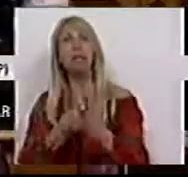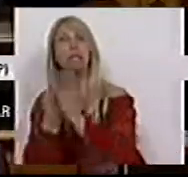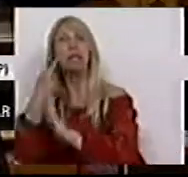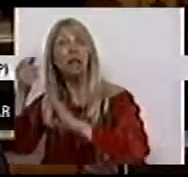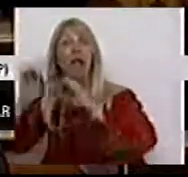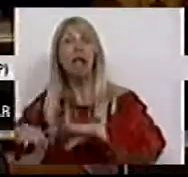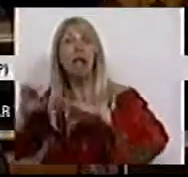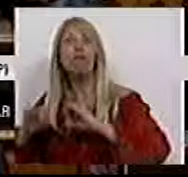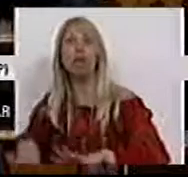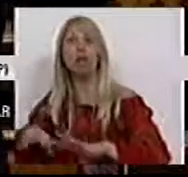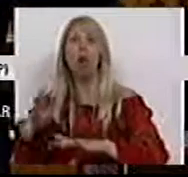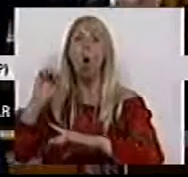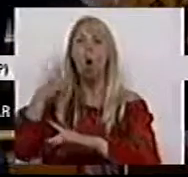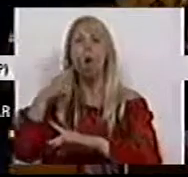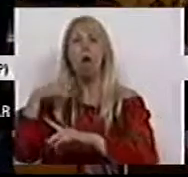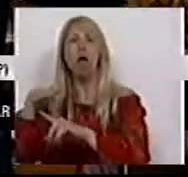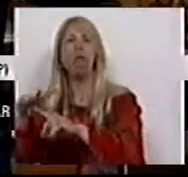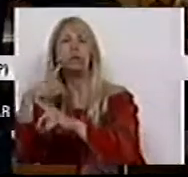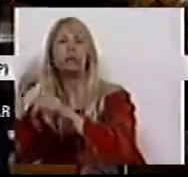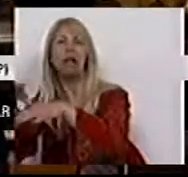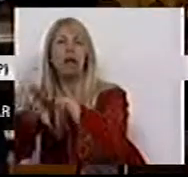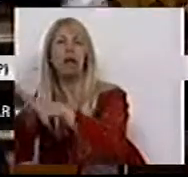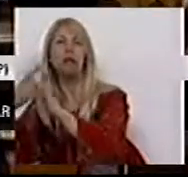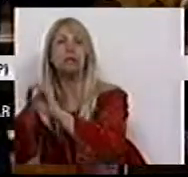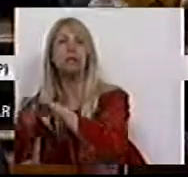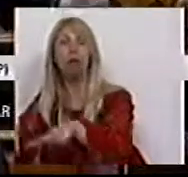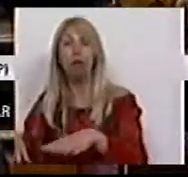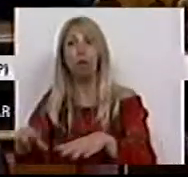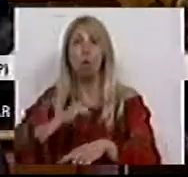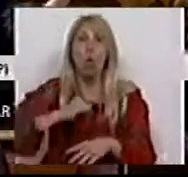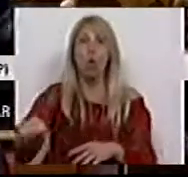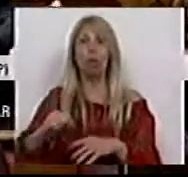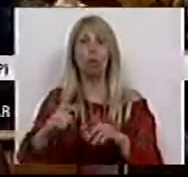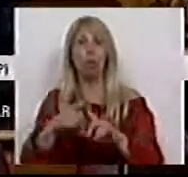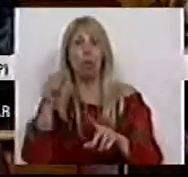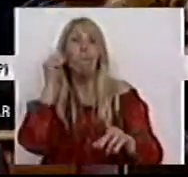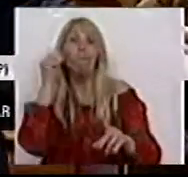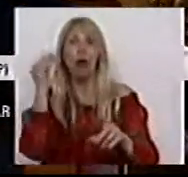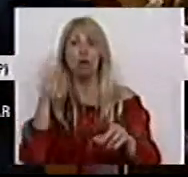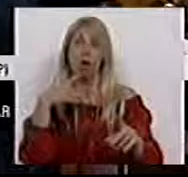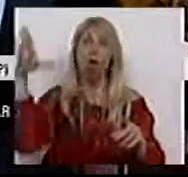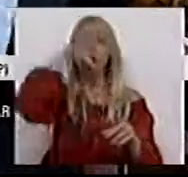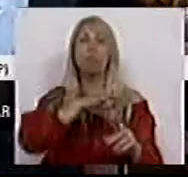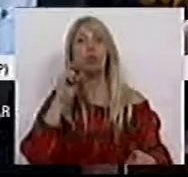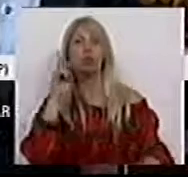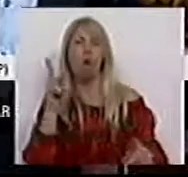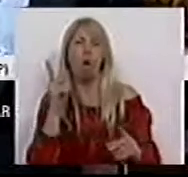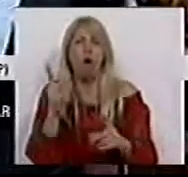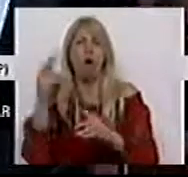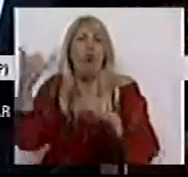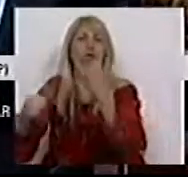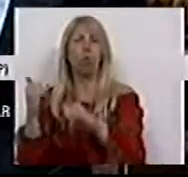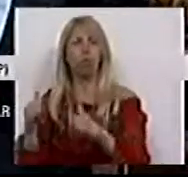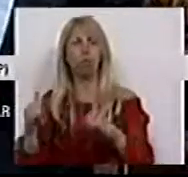inclusivamente anticulturais contra essa praxe abusiva e violenta, parece ser um contracenso absoluto,